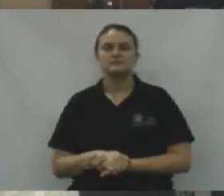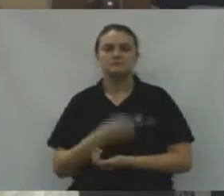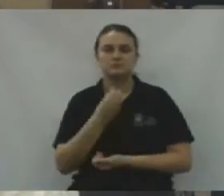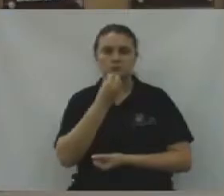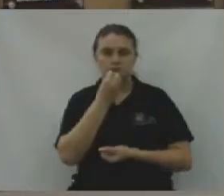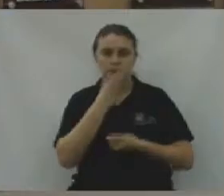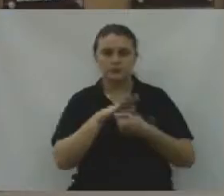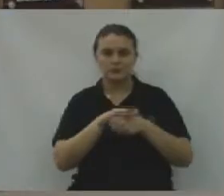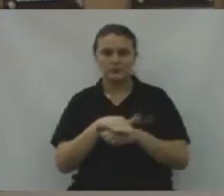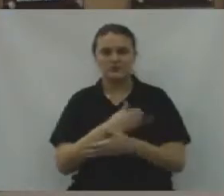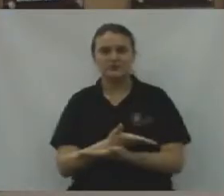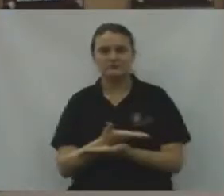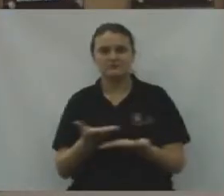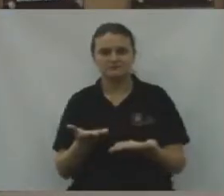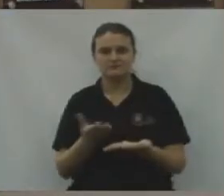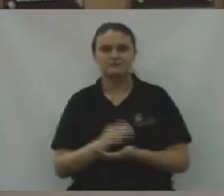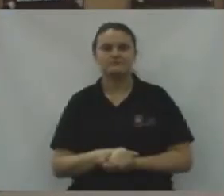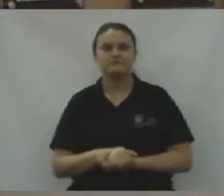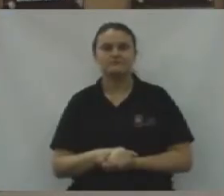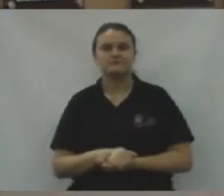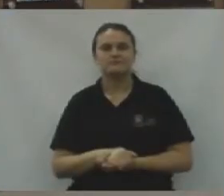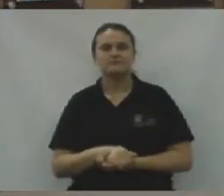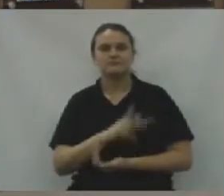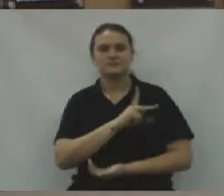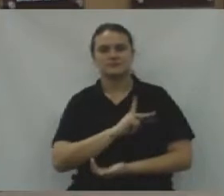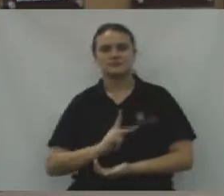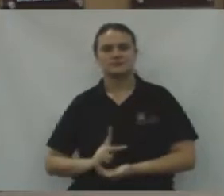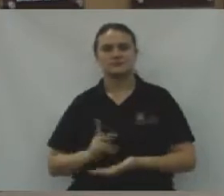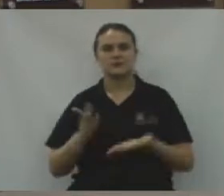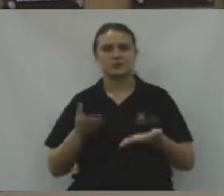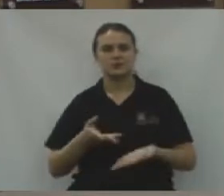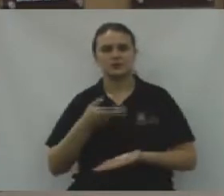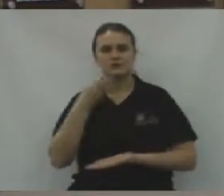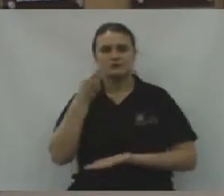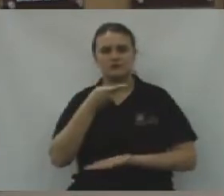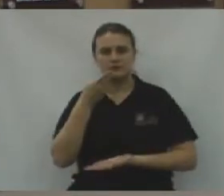Boa noite a todos. Presidente, na palavra livre,